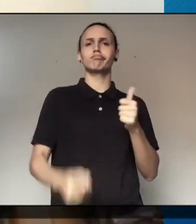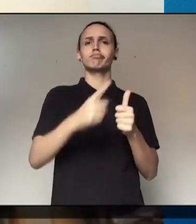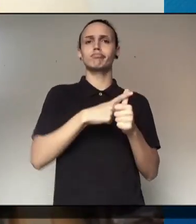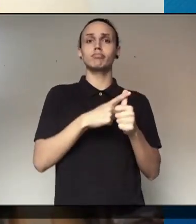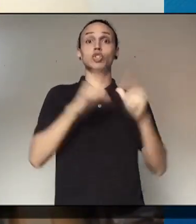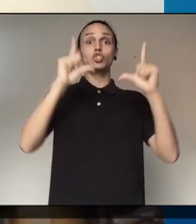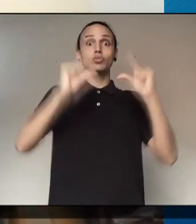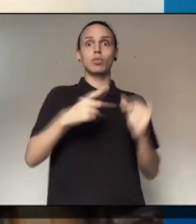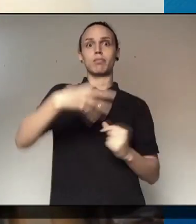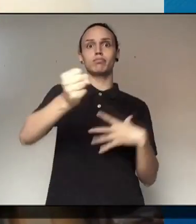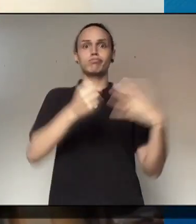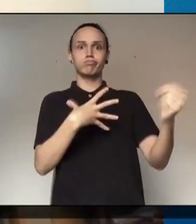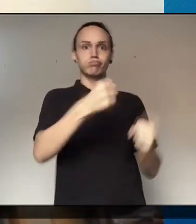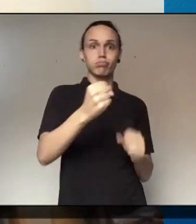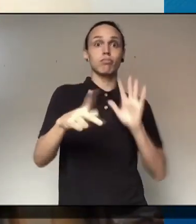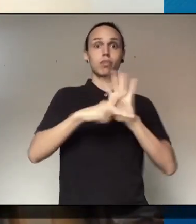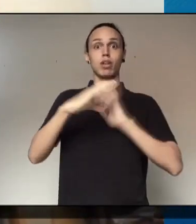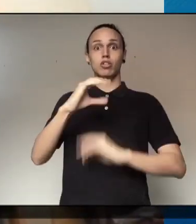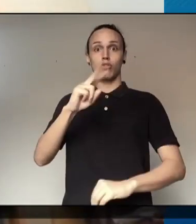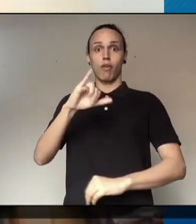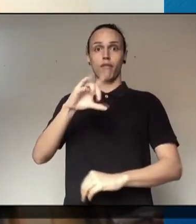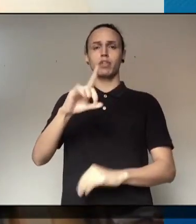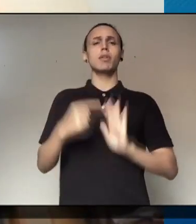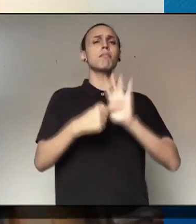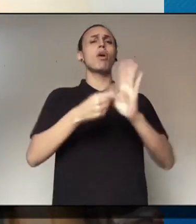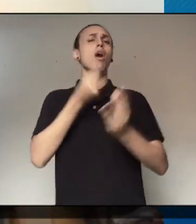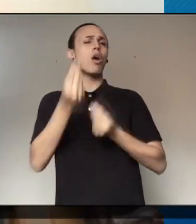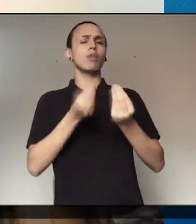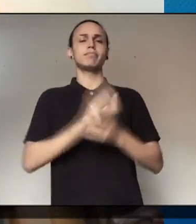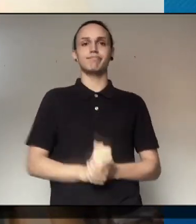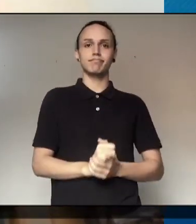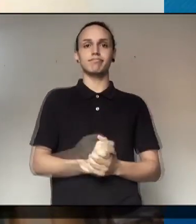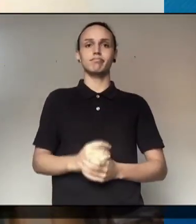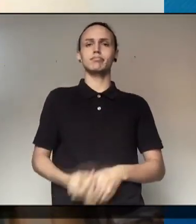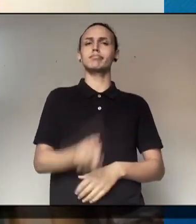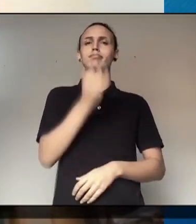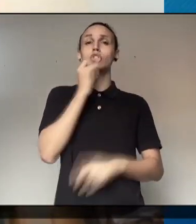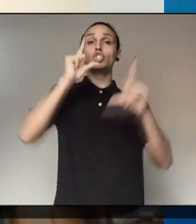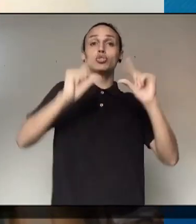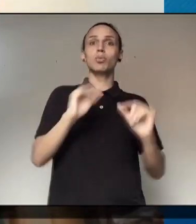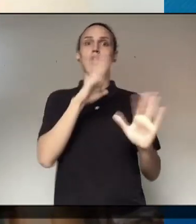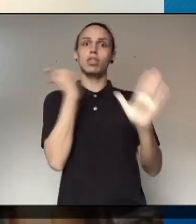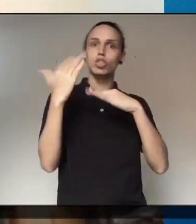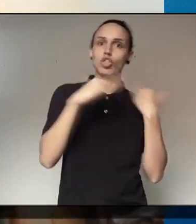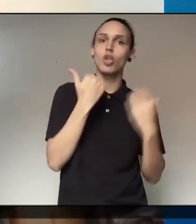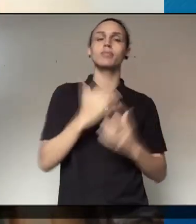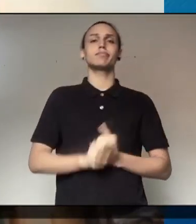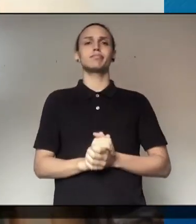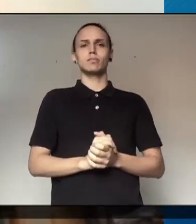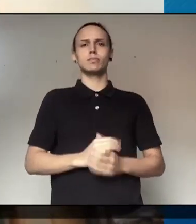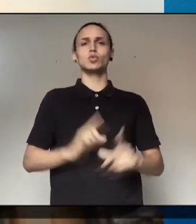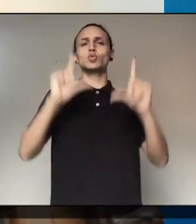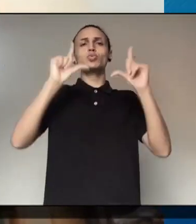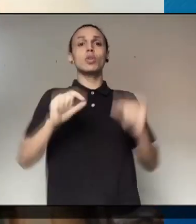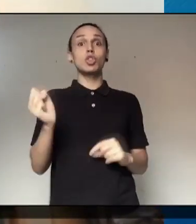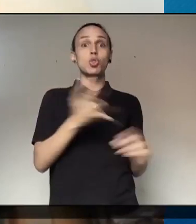mas nós estamos nos referindo basicamente à redução da transmissão na covid, que se expressa sobretudo por